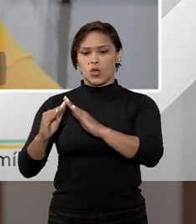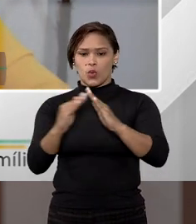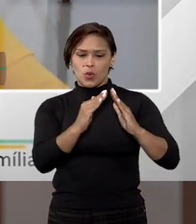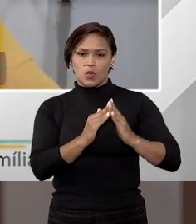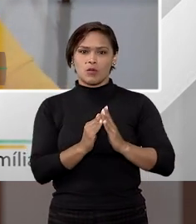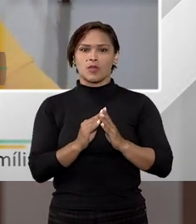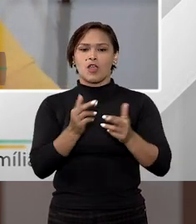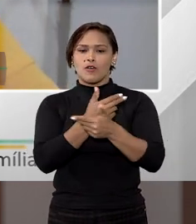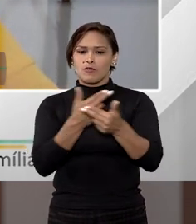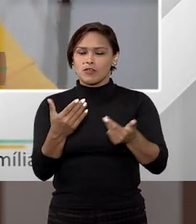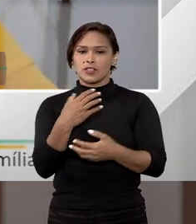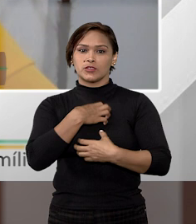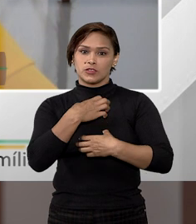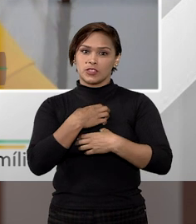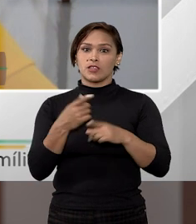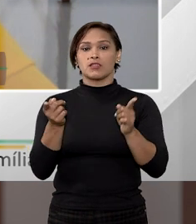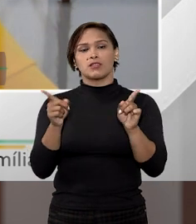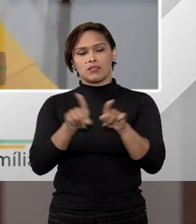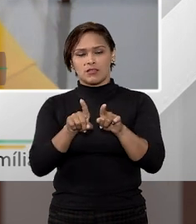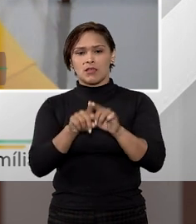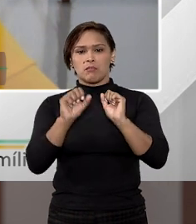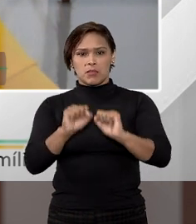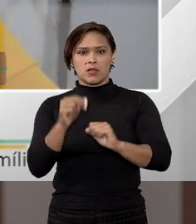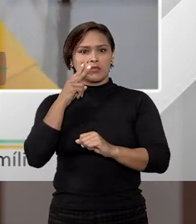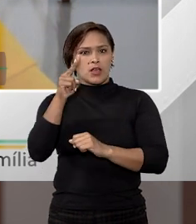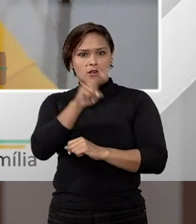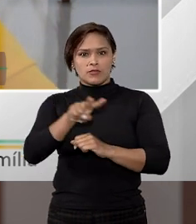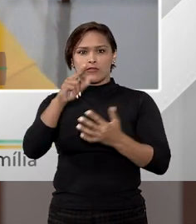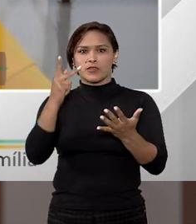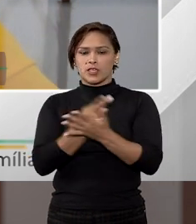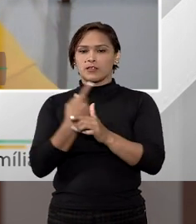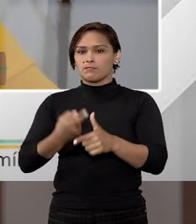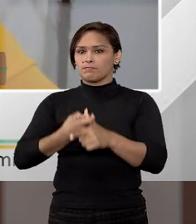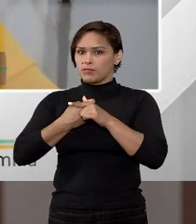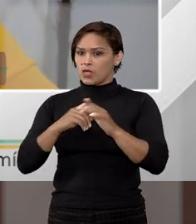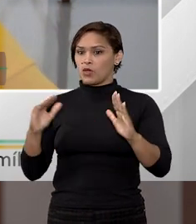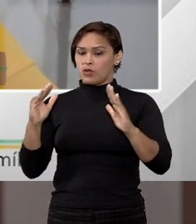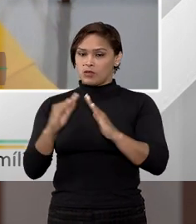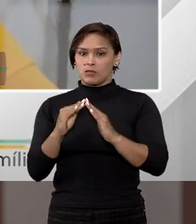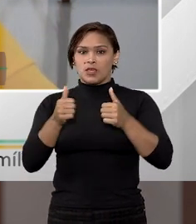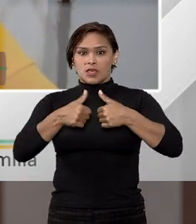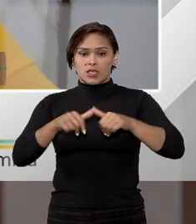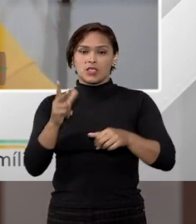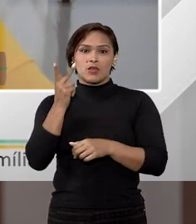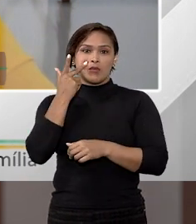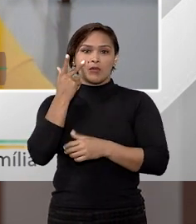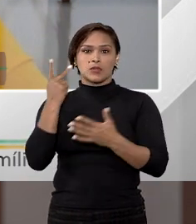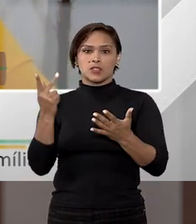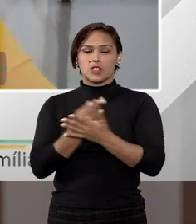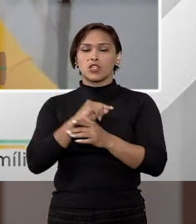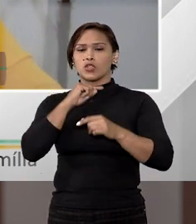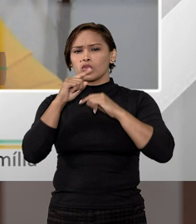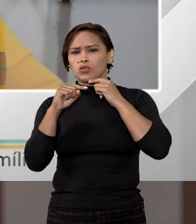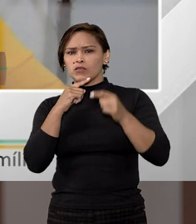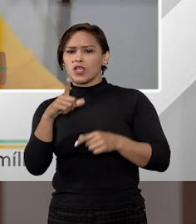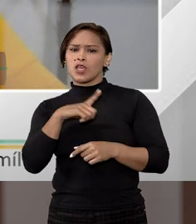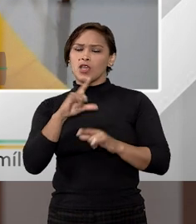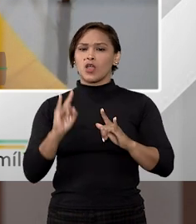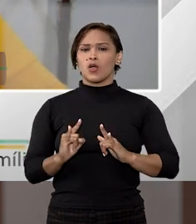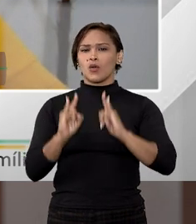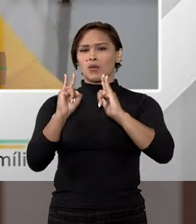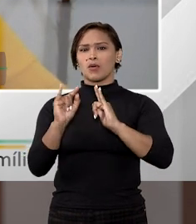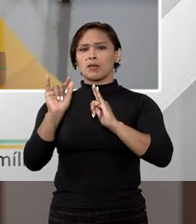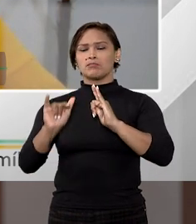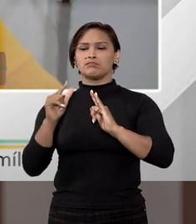taxas condominiais de várias formas, elas também podem vir a ocorrer a penhora do bem. Então, normalmente, as pessoas têm dúvidas assim, olha, eu tenho um